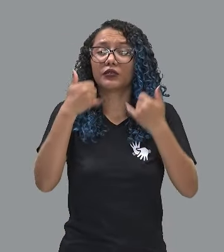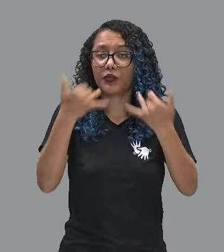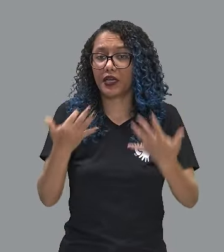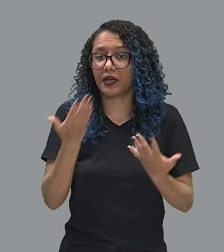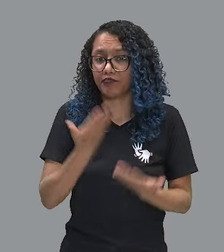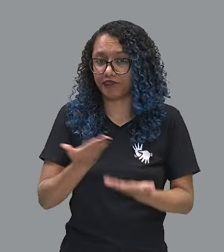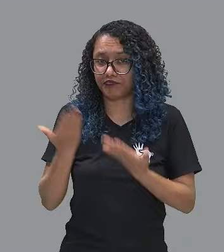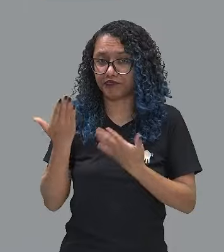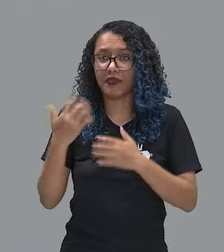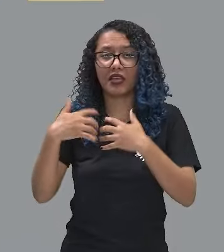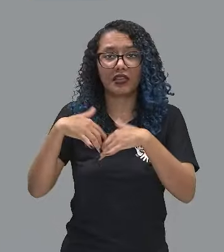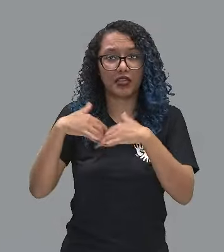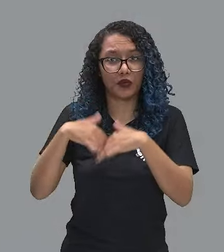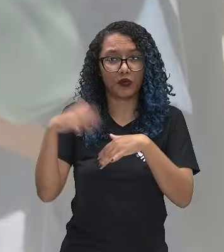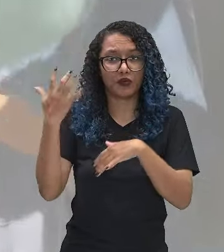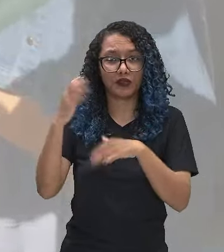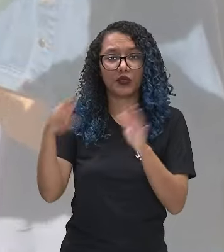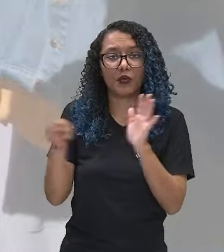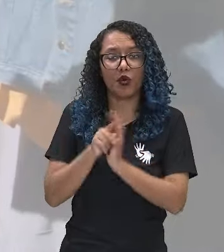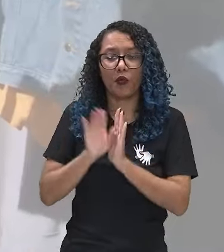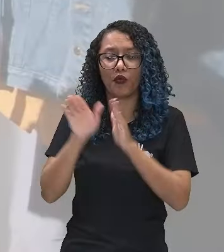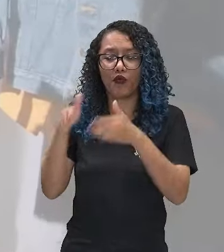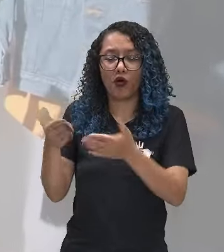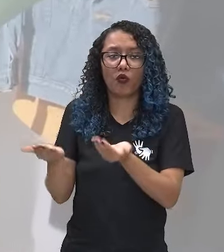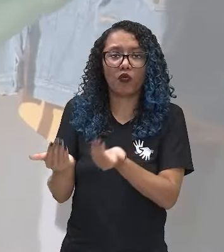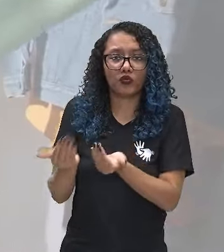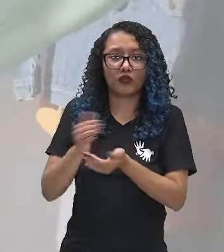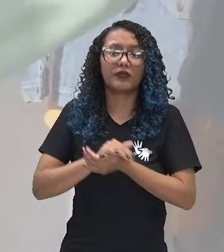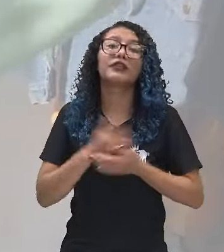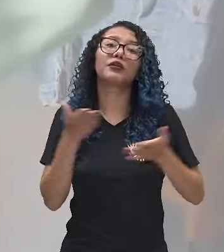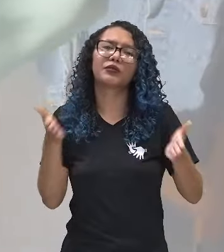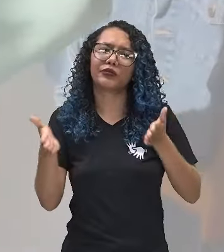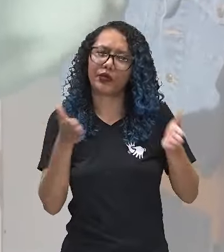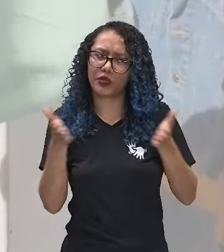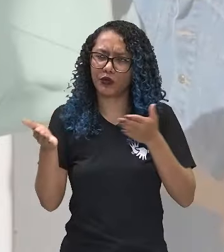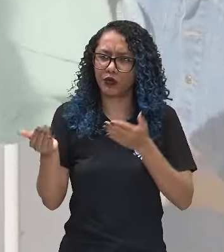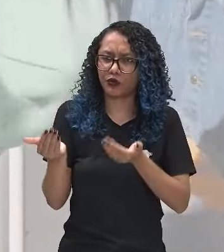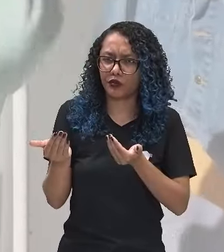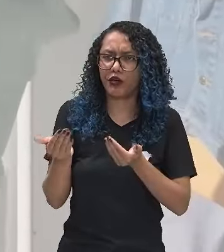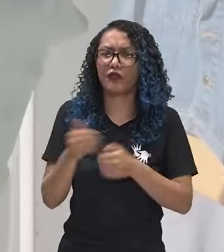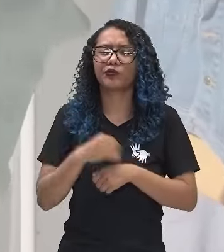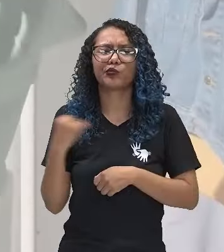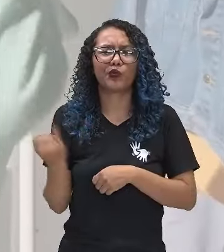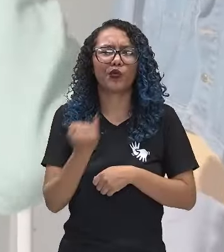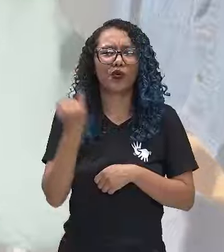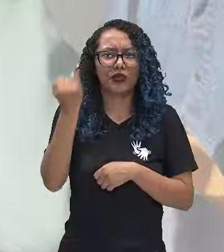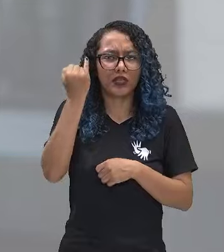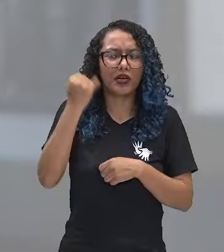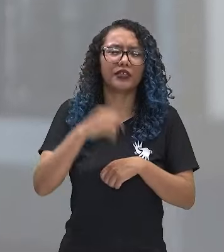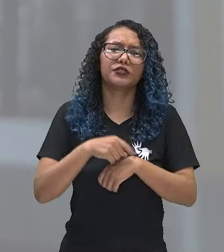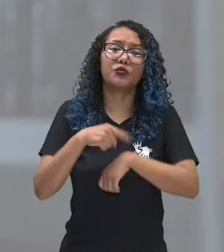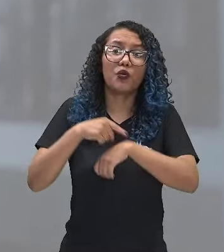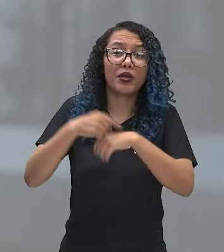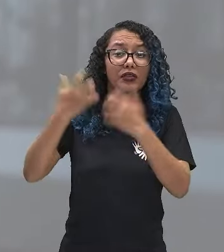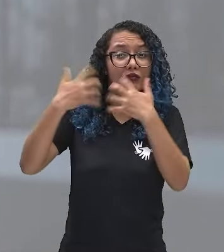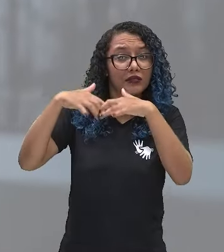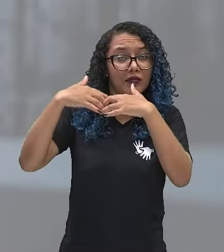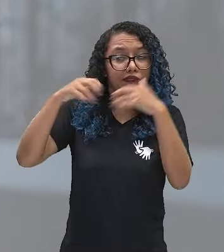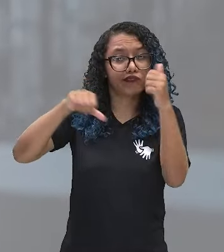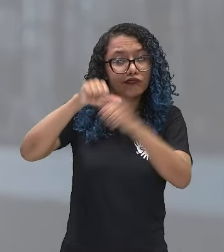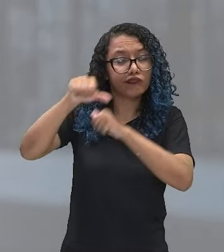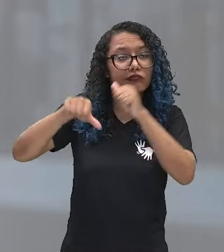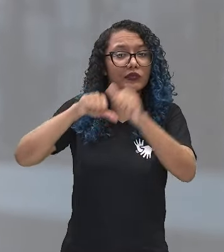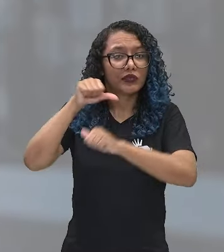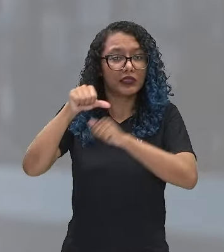neurociência da juventude. O período da adolescência é de extrema importância na reorganização neural e nas mudanças que